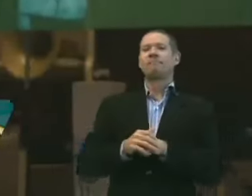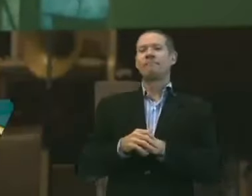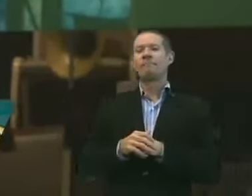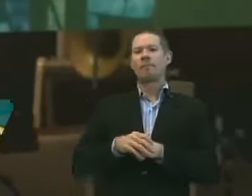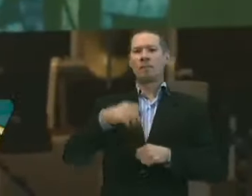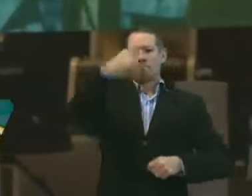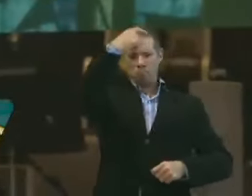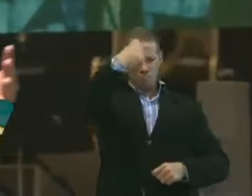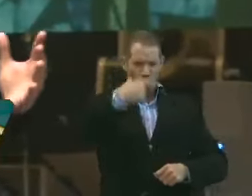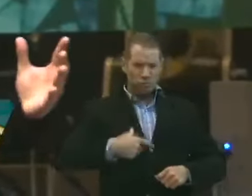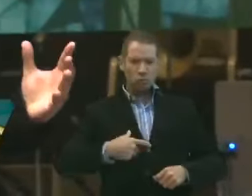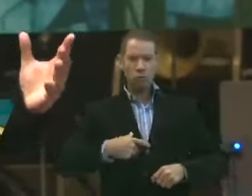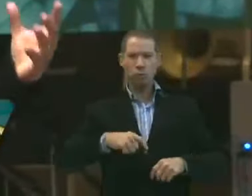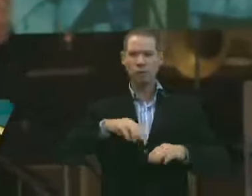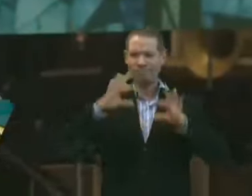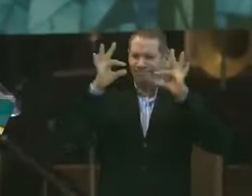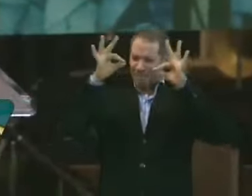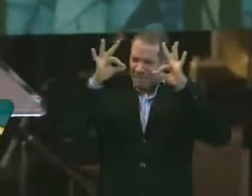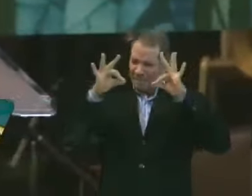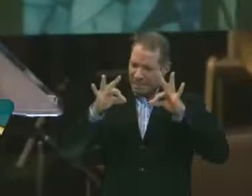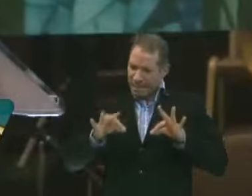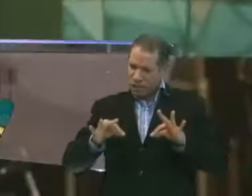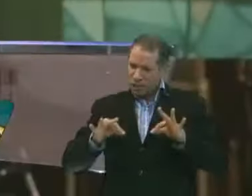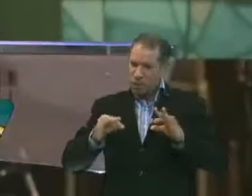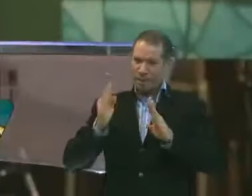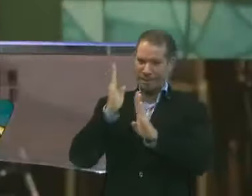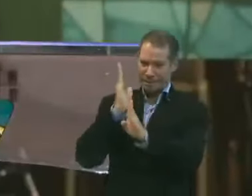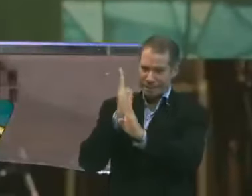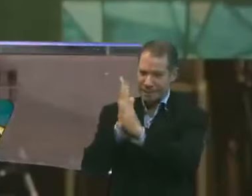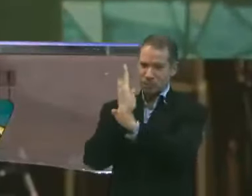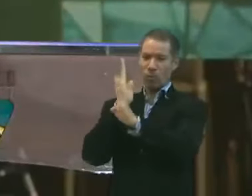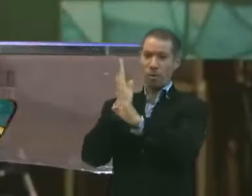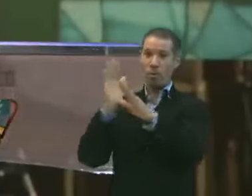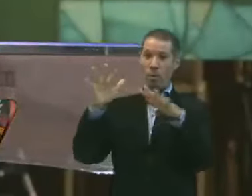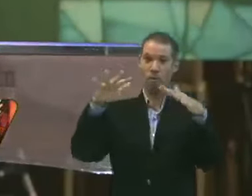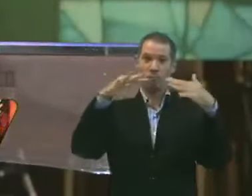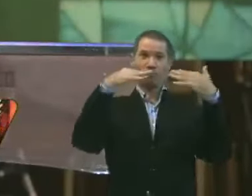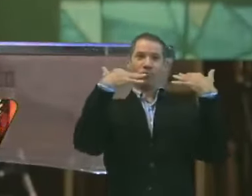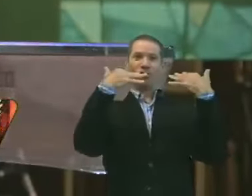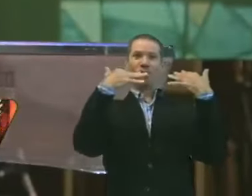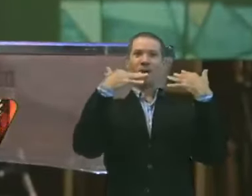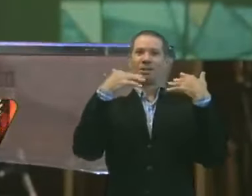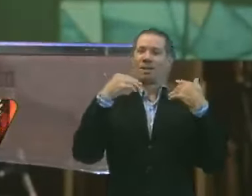outra postura. Faz tudo certinho. Porque você descobriu que isso chama a atenção.